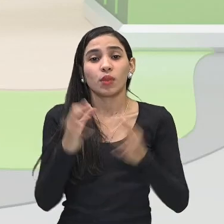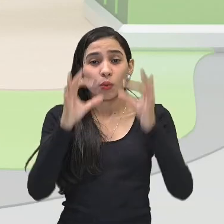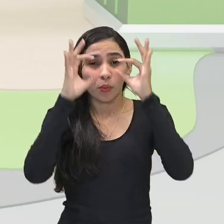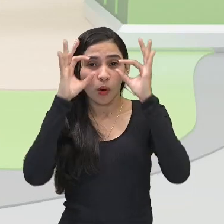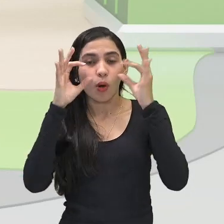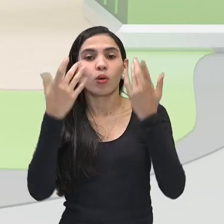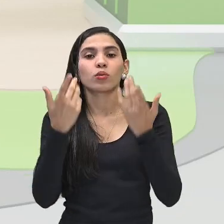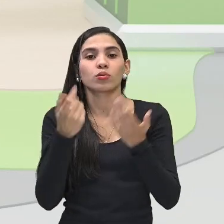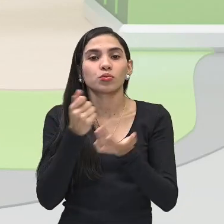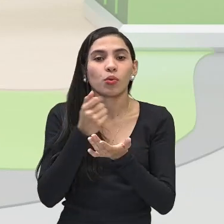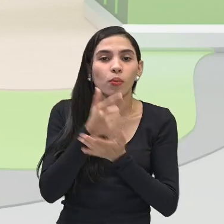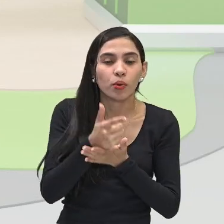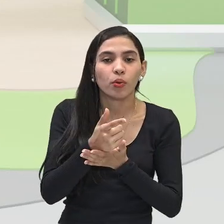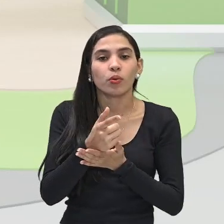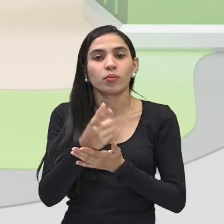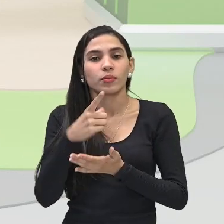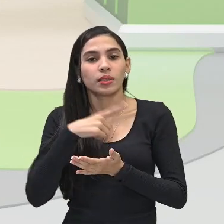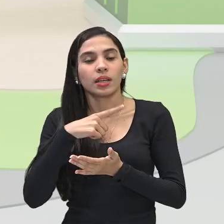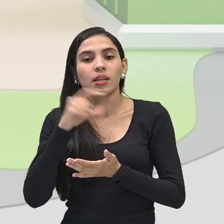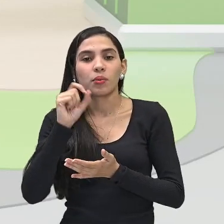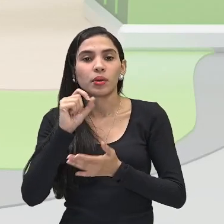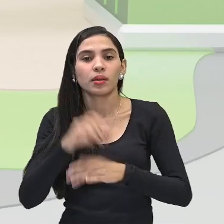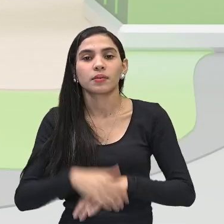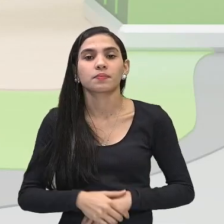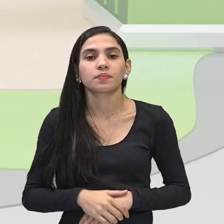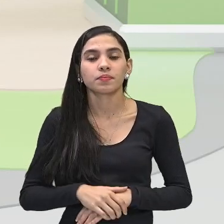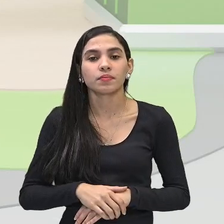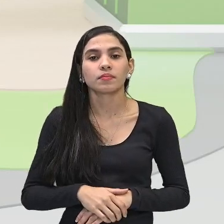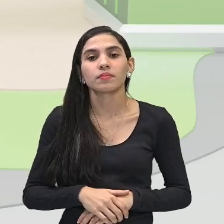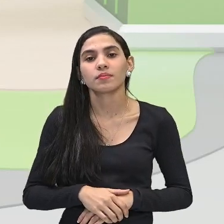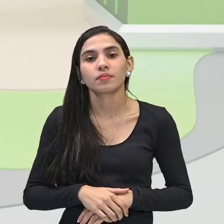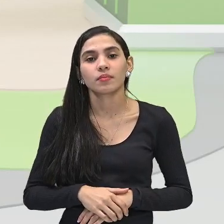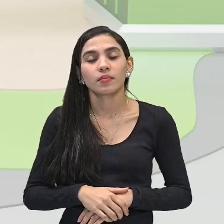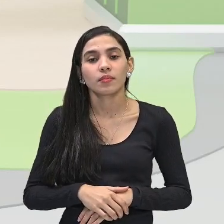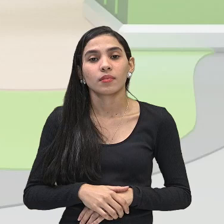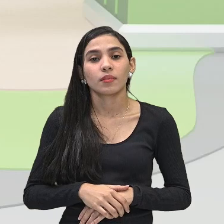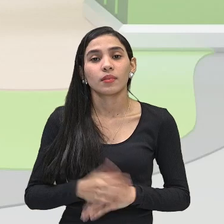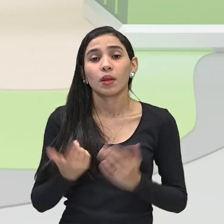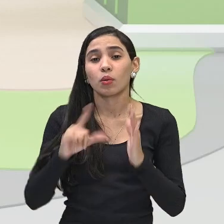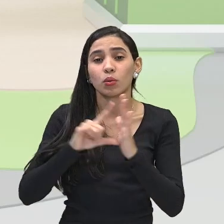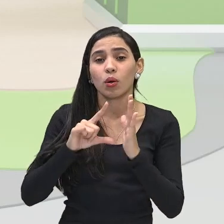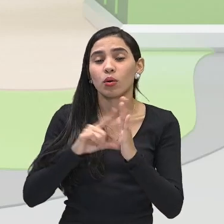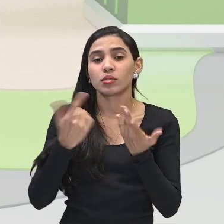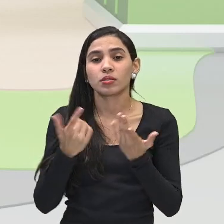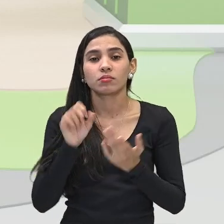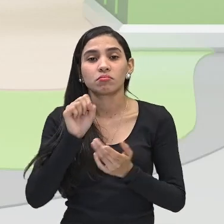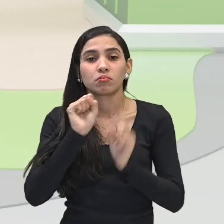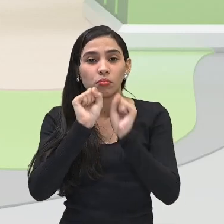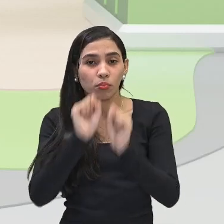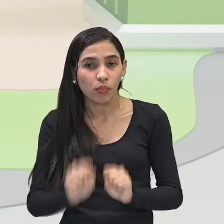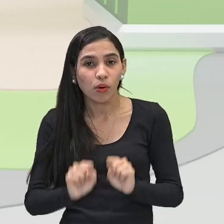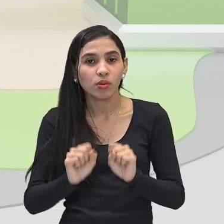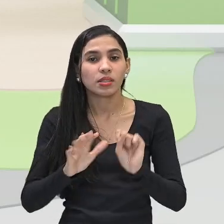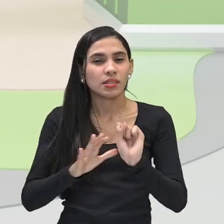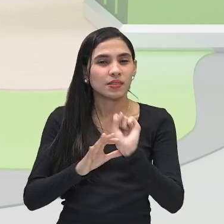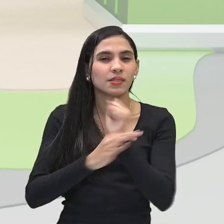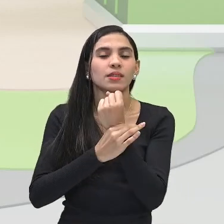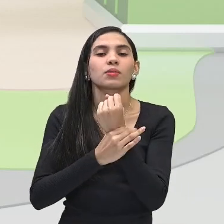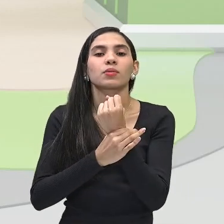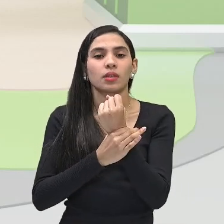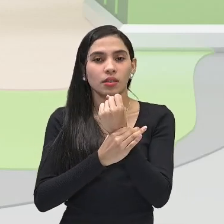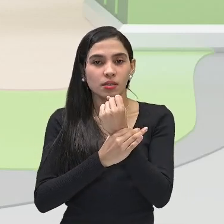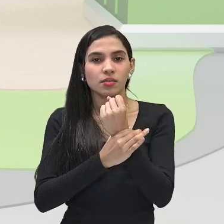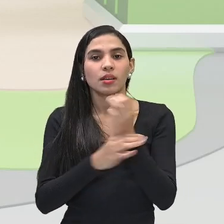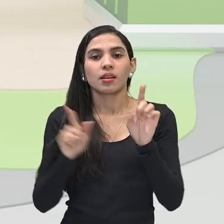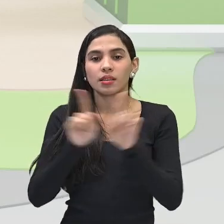sido comprado em uma em uma loja, né, que possa garantir a